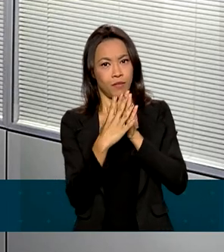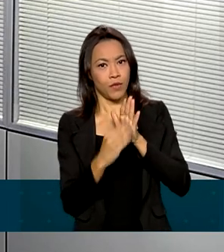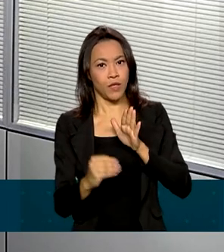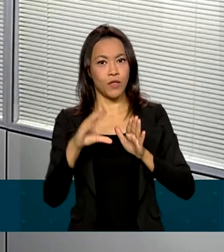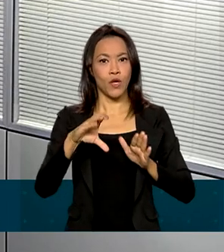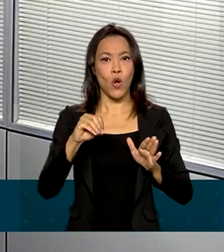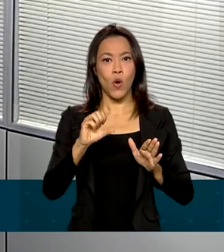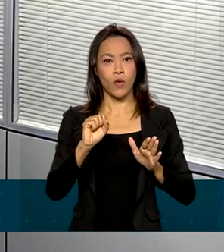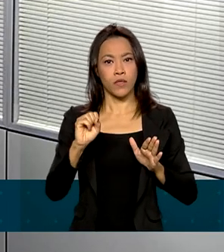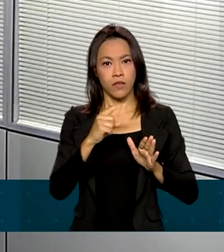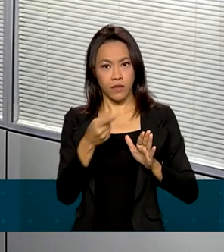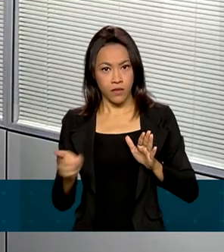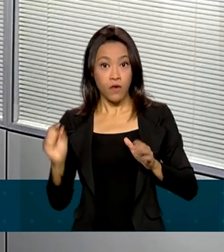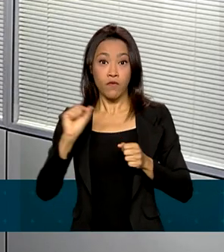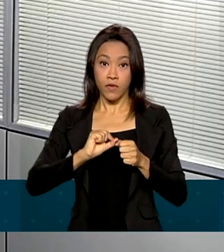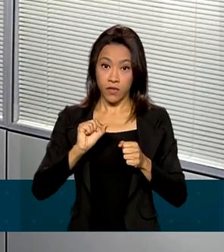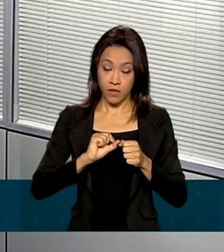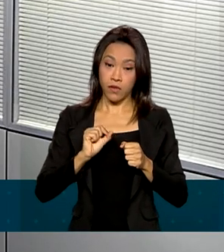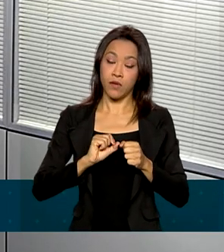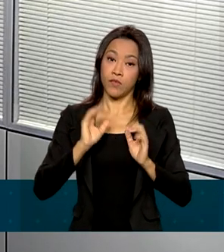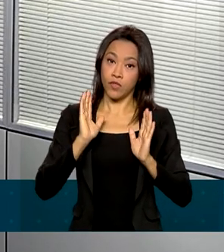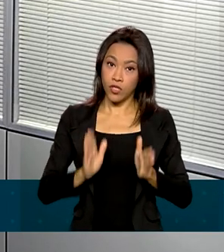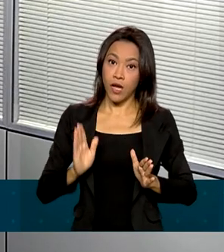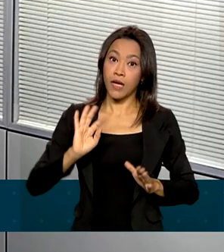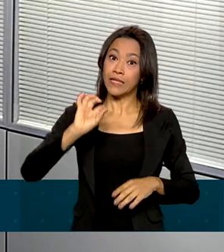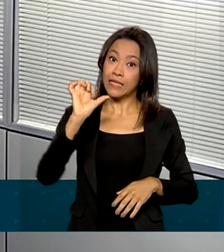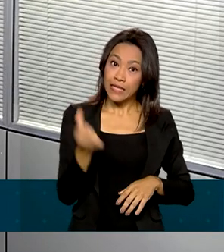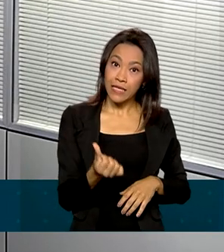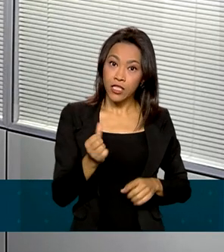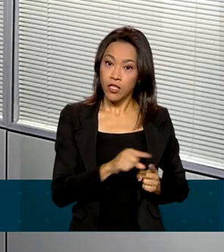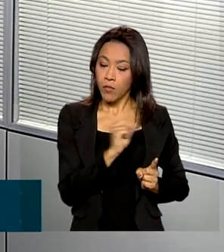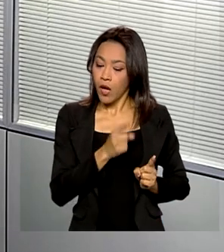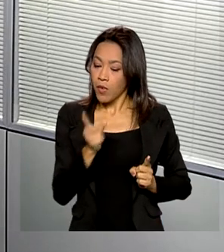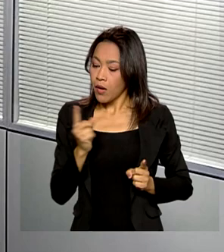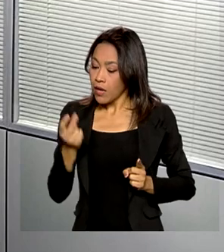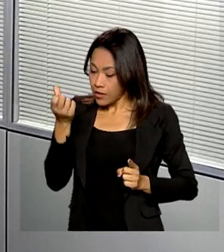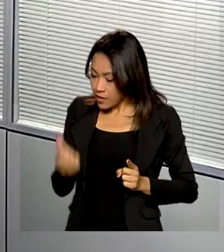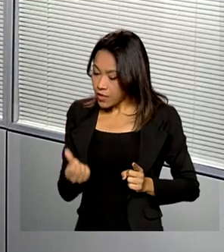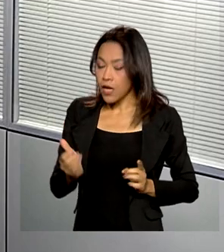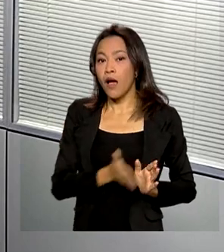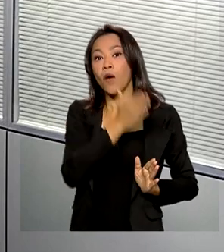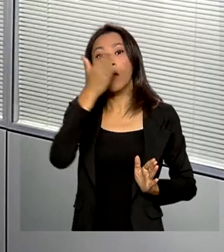Fizemos a quinta rodada neste governo, a sexta rodada e agora vamos ter a sétima rodada de concessões.